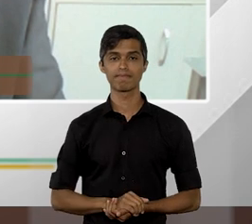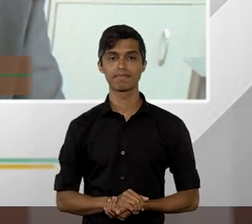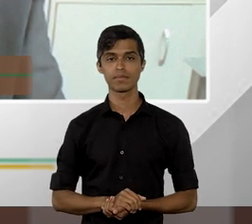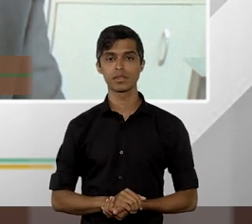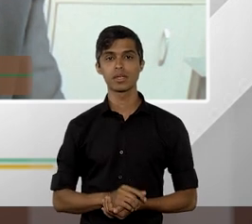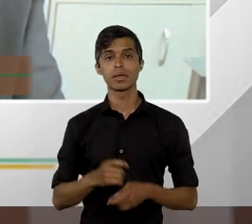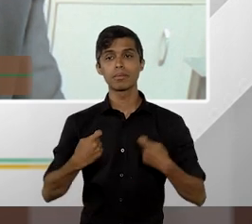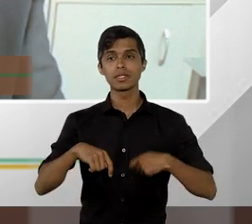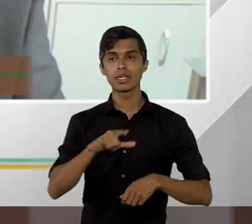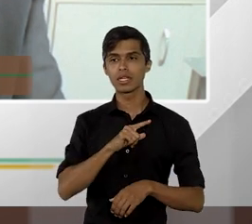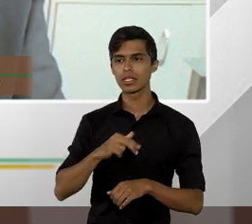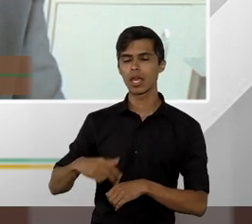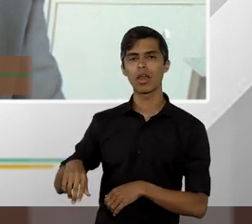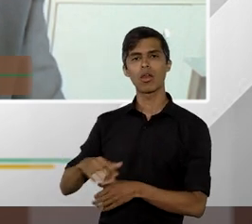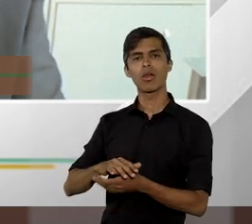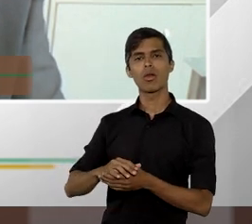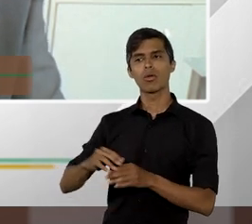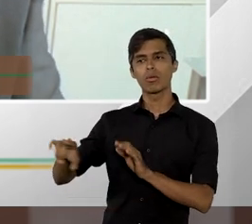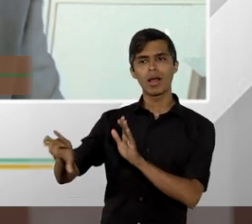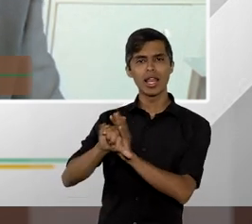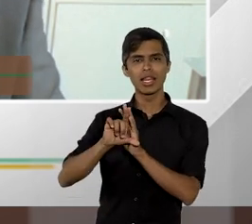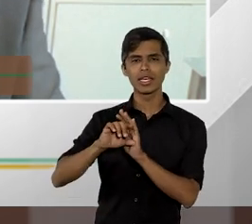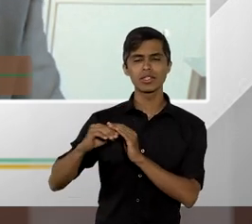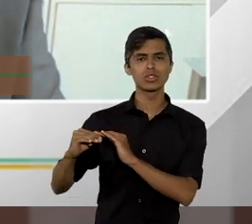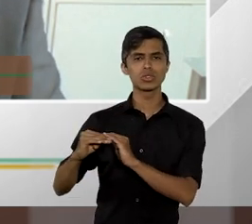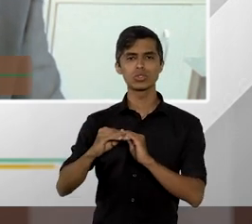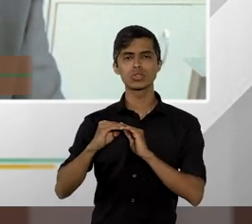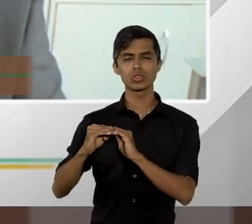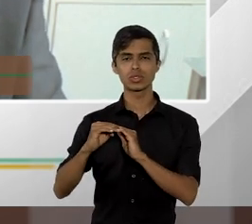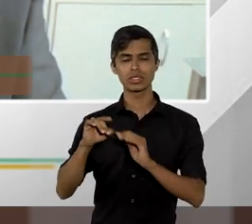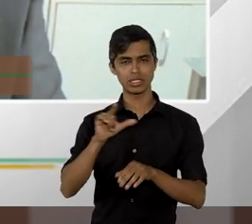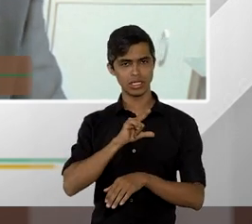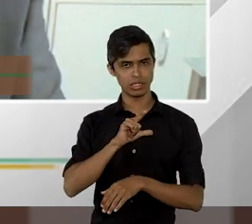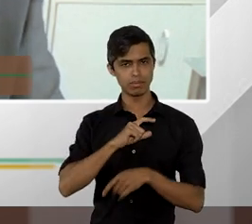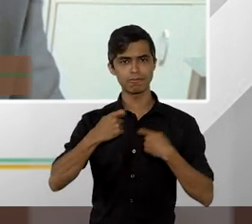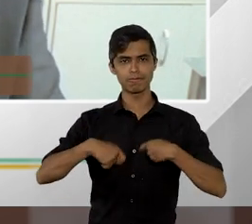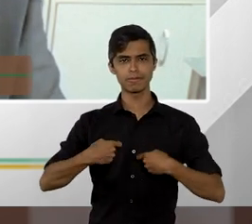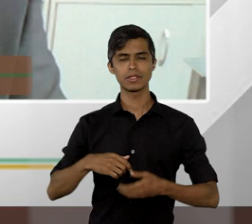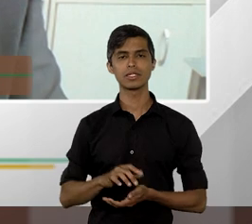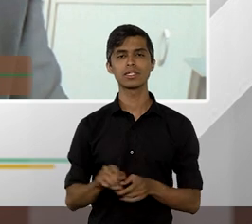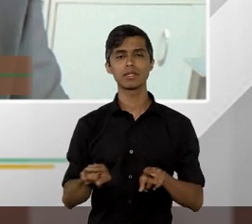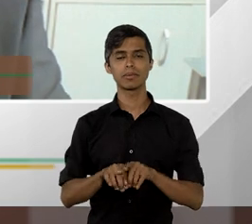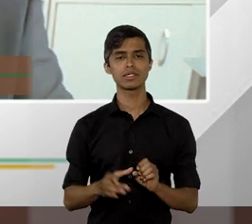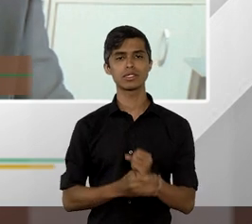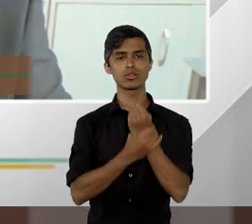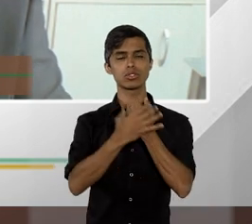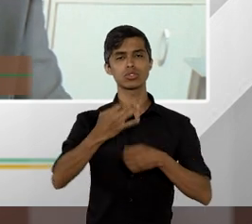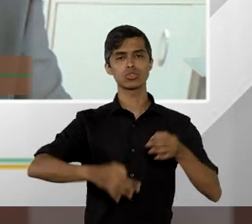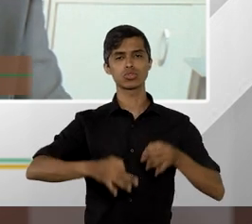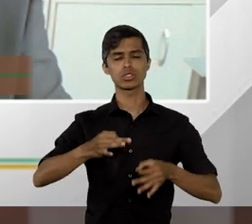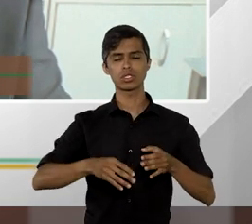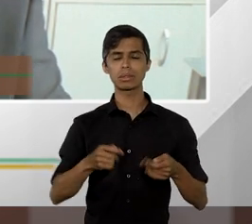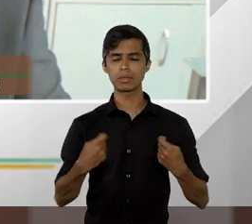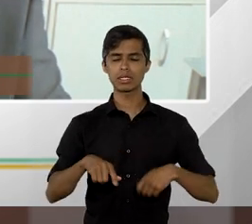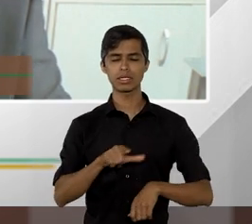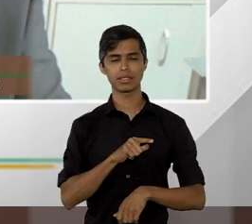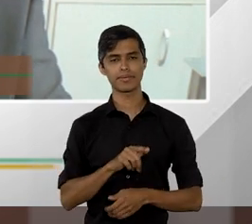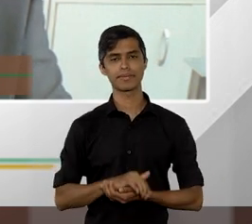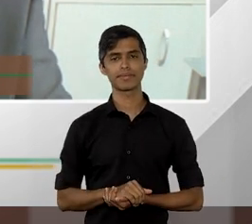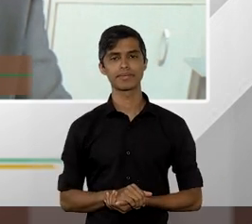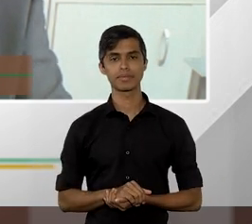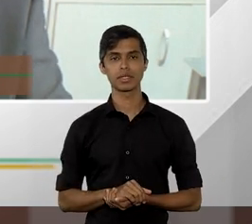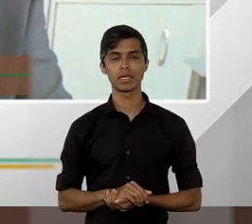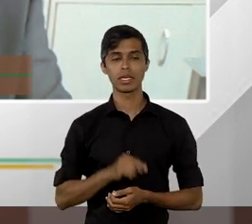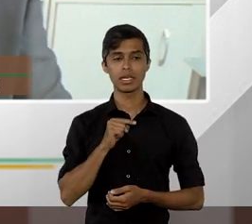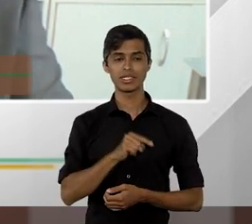viver em um ordenamento jurídico que nos confira a isonomia e segurança jurídica. Esses comandos acabam